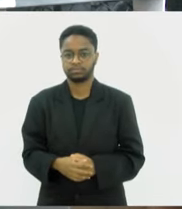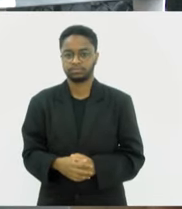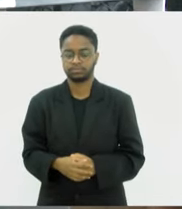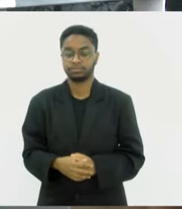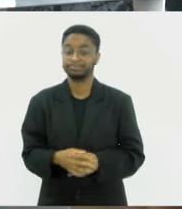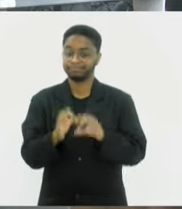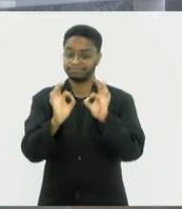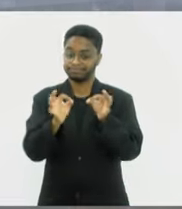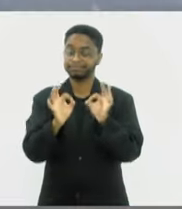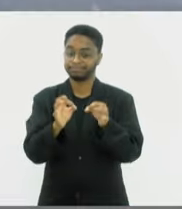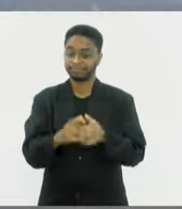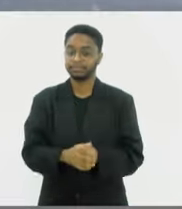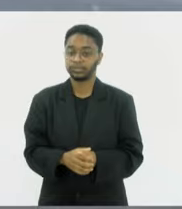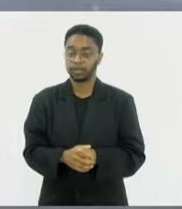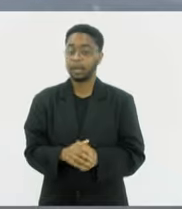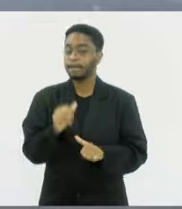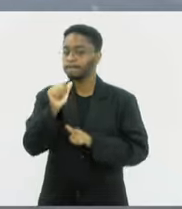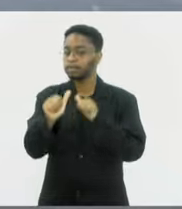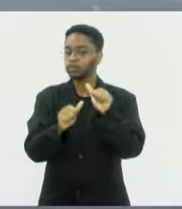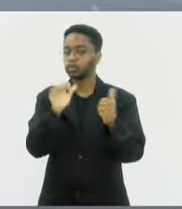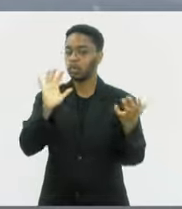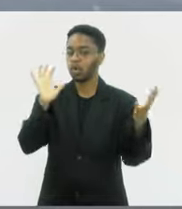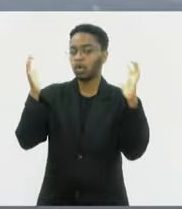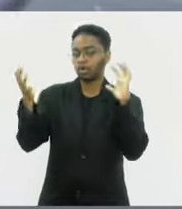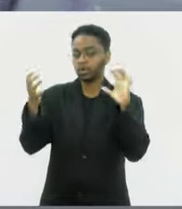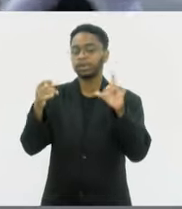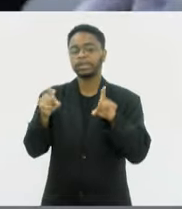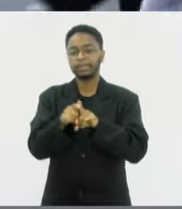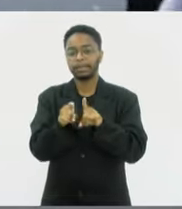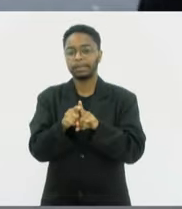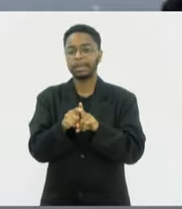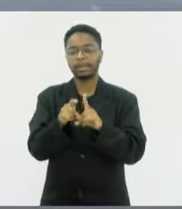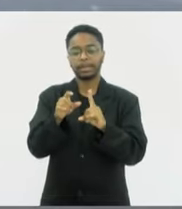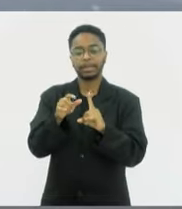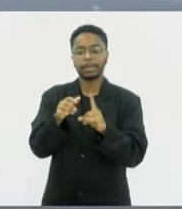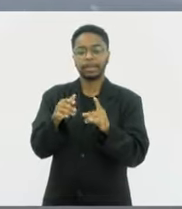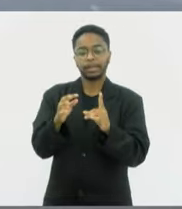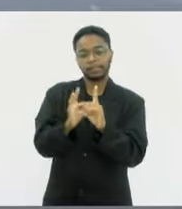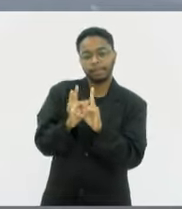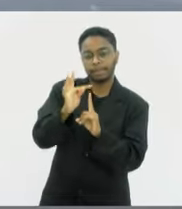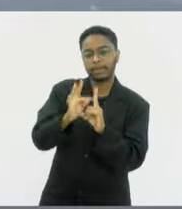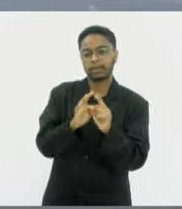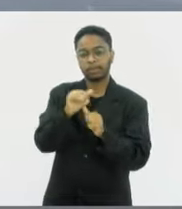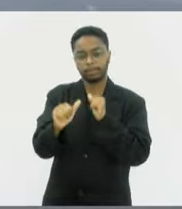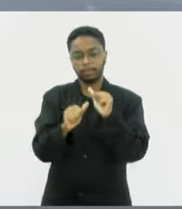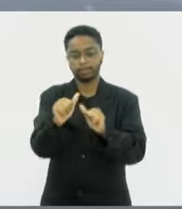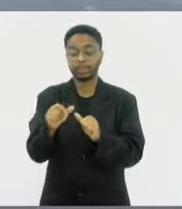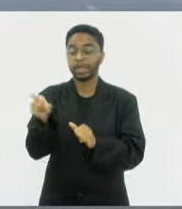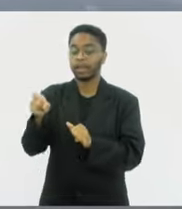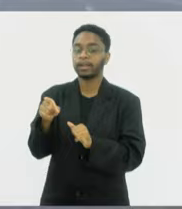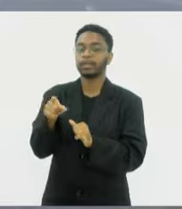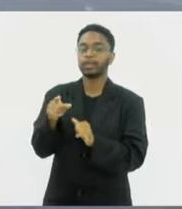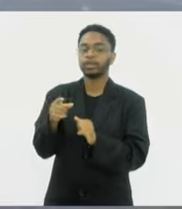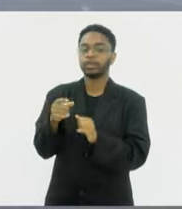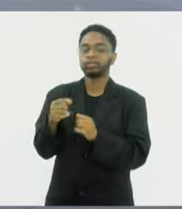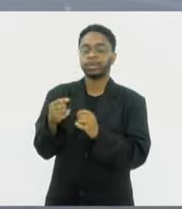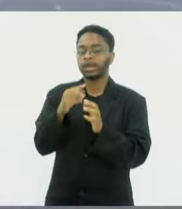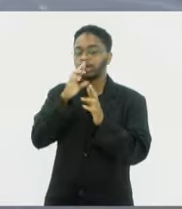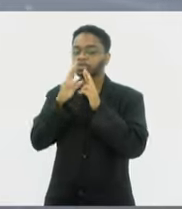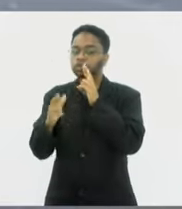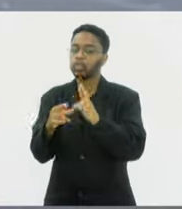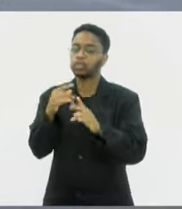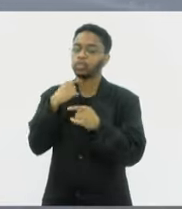É isso, Potira. Mudou a estação, mudou o clima, também mudou a temperatura, né? Quem vai tirar essas dúvidas sobre os cuidados com a pele é a